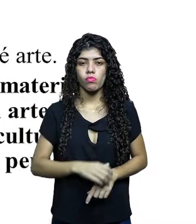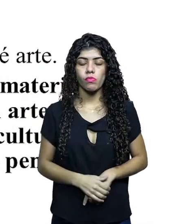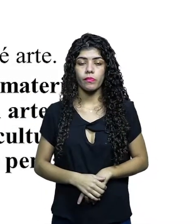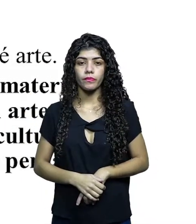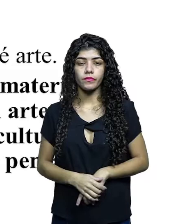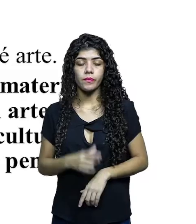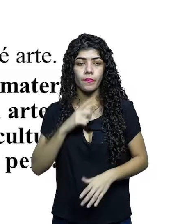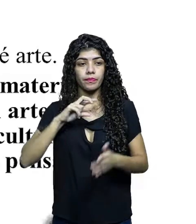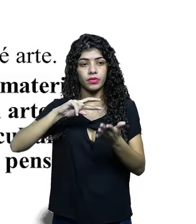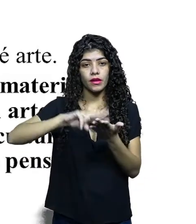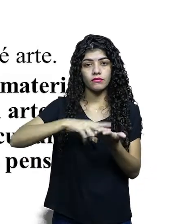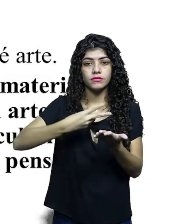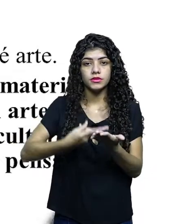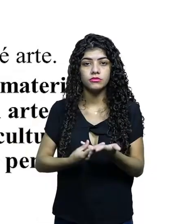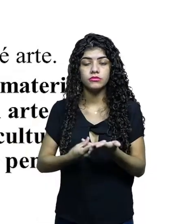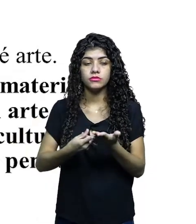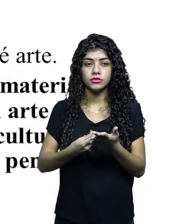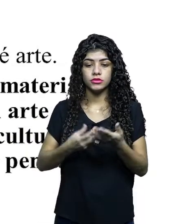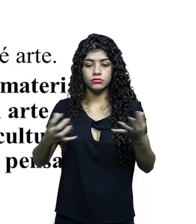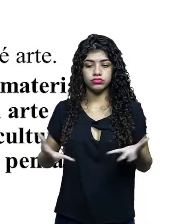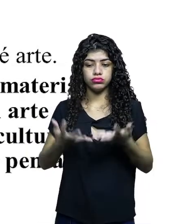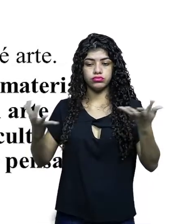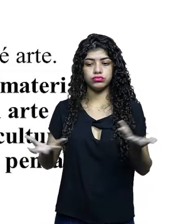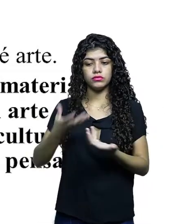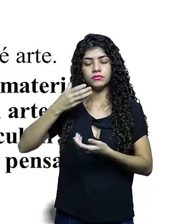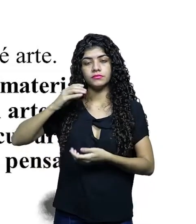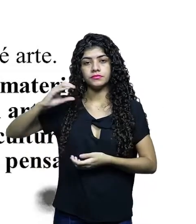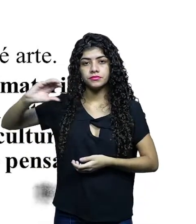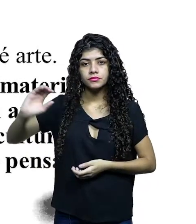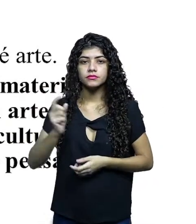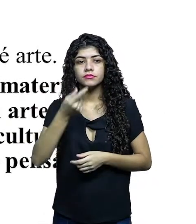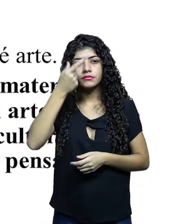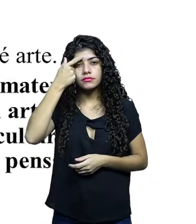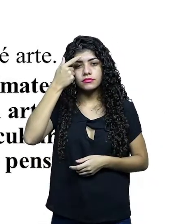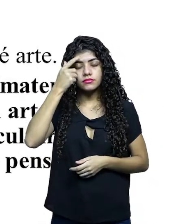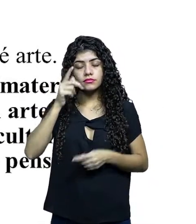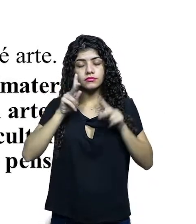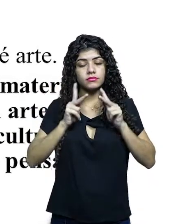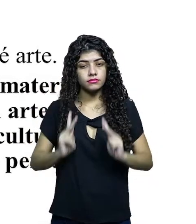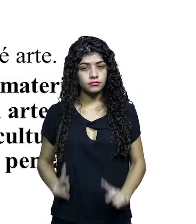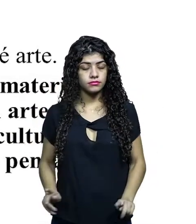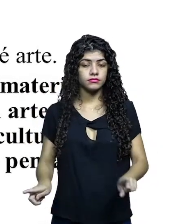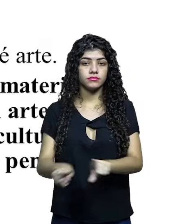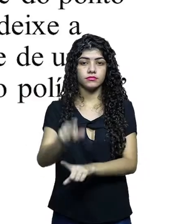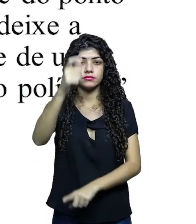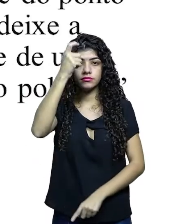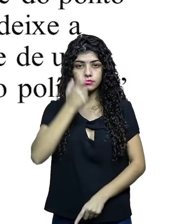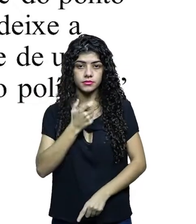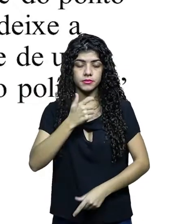A arte traduz a manifestação cultural de um povo, seus modos de pensar, agir e de ser.